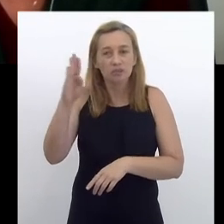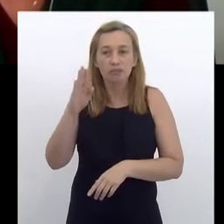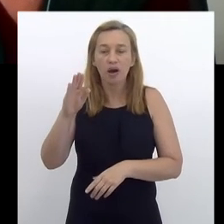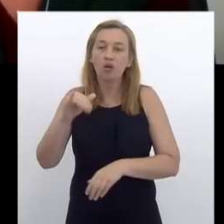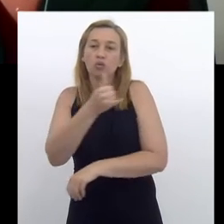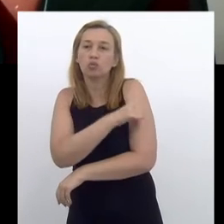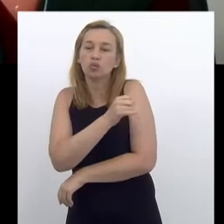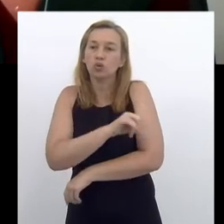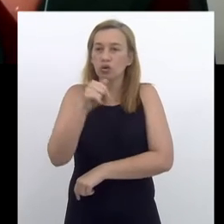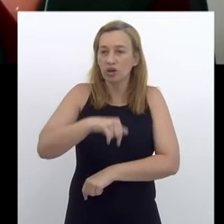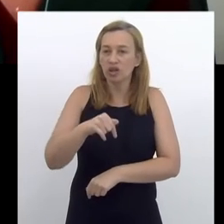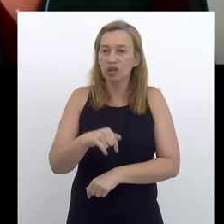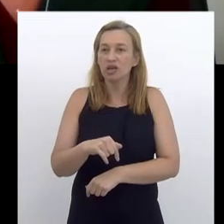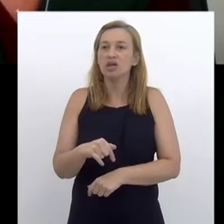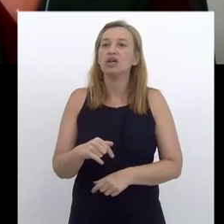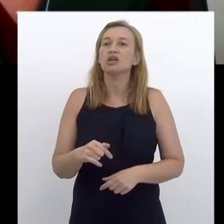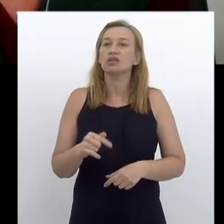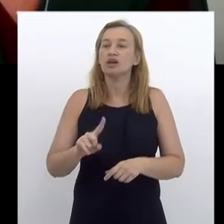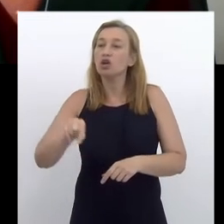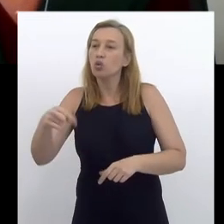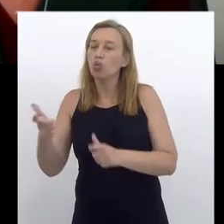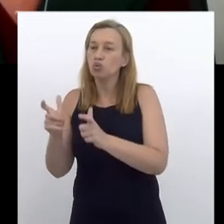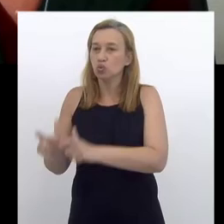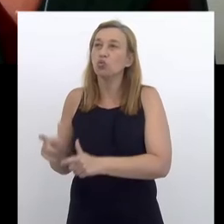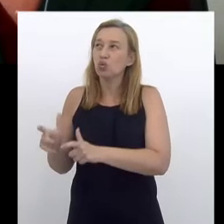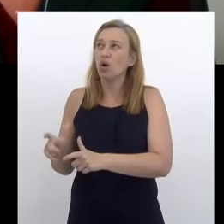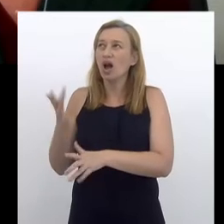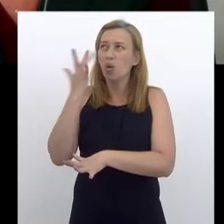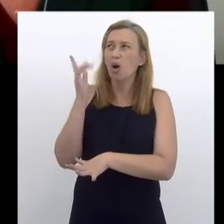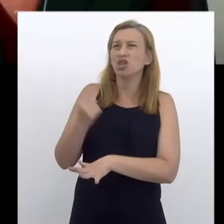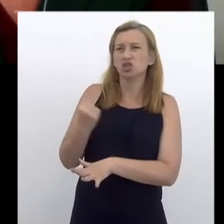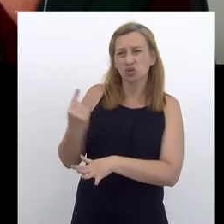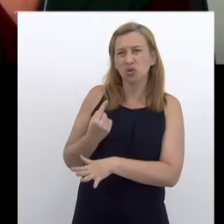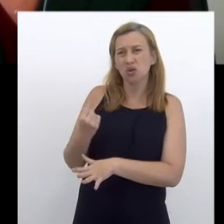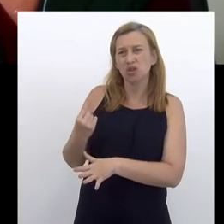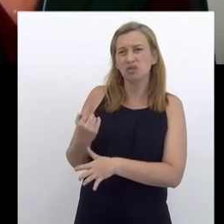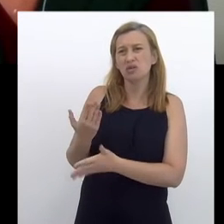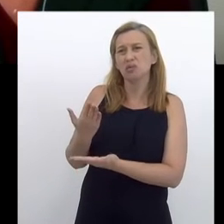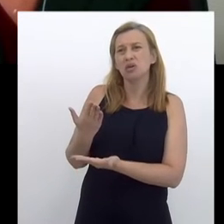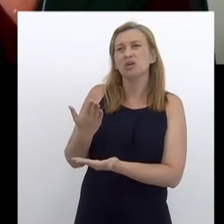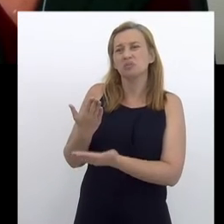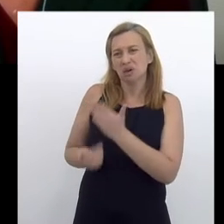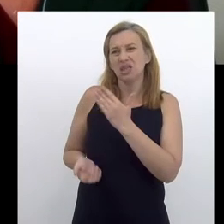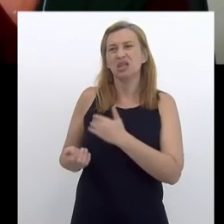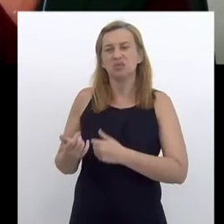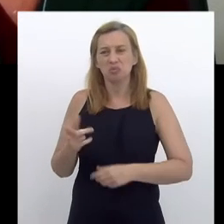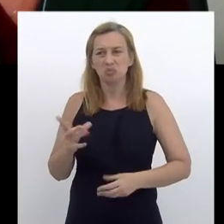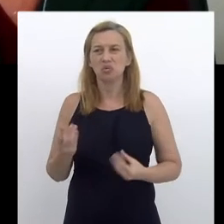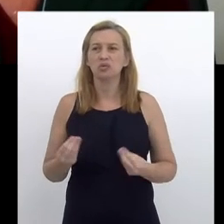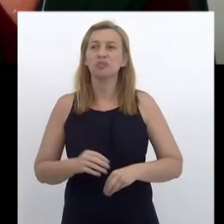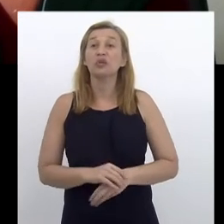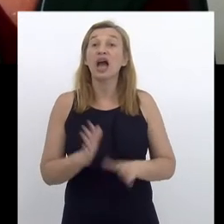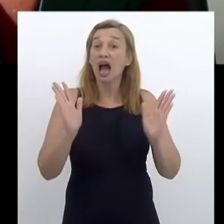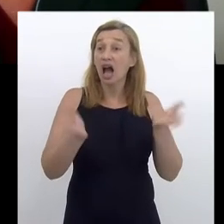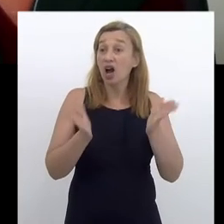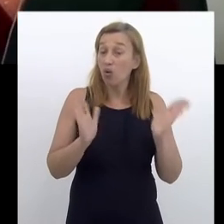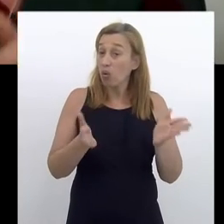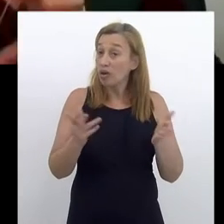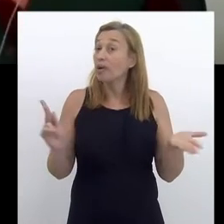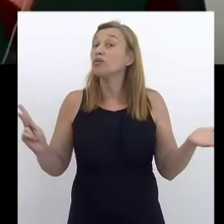econômica. E aqui no Rio é imbatível. Se fizer em outro lugar, eu acho que a gente vai estar comendo muita mosca.